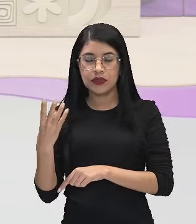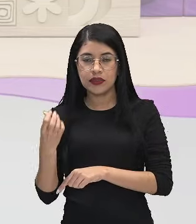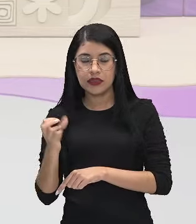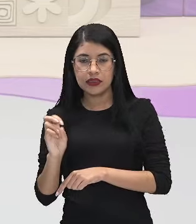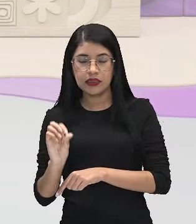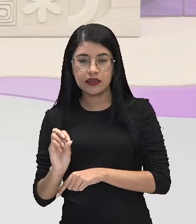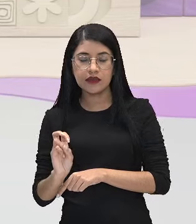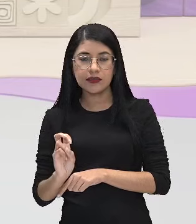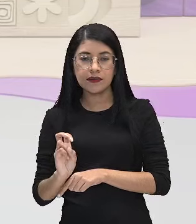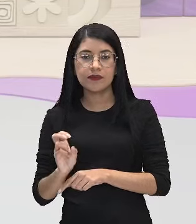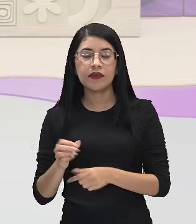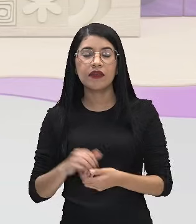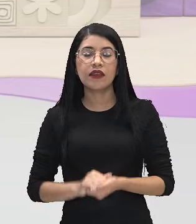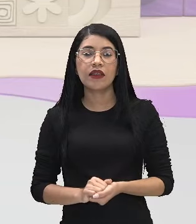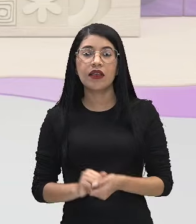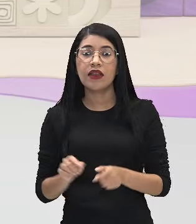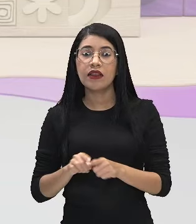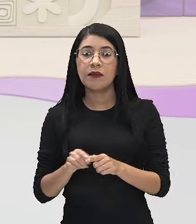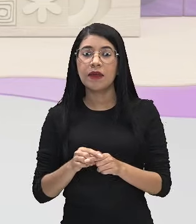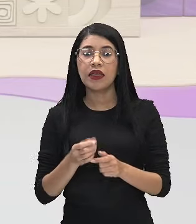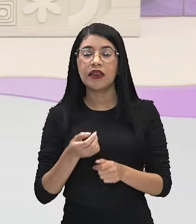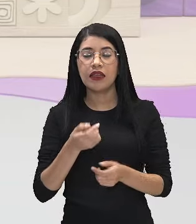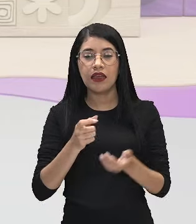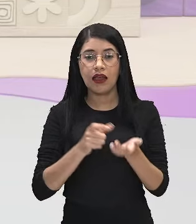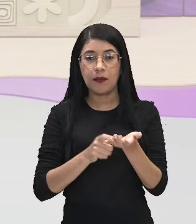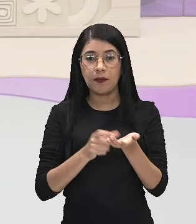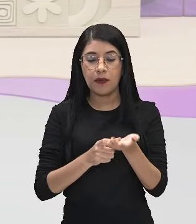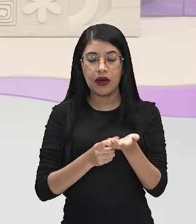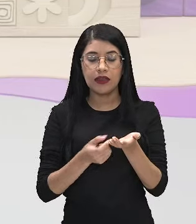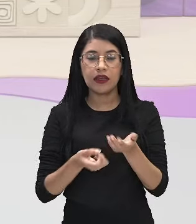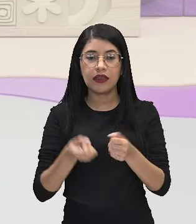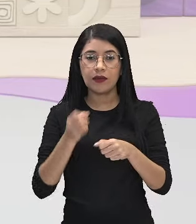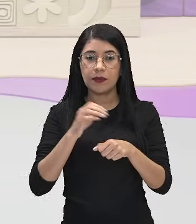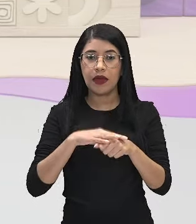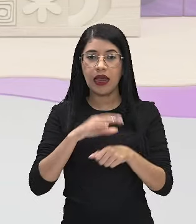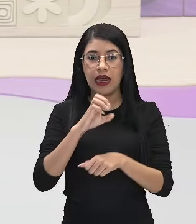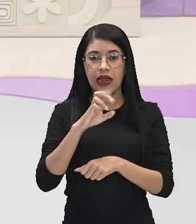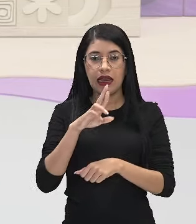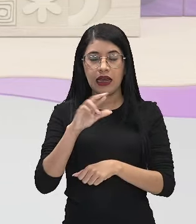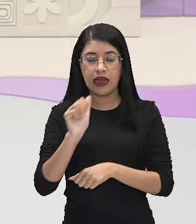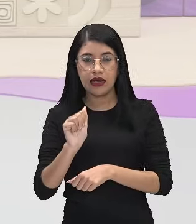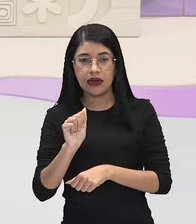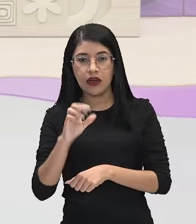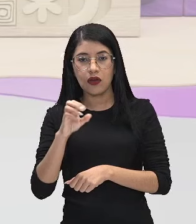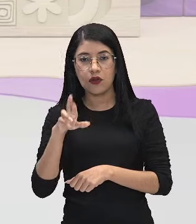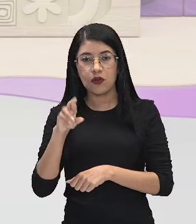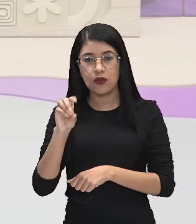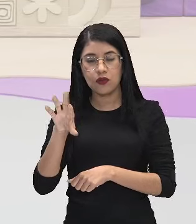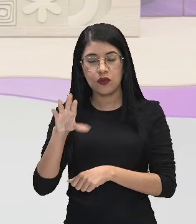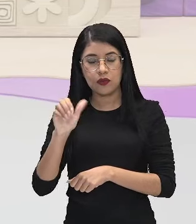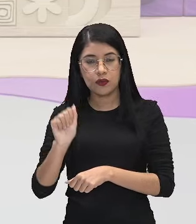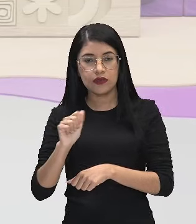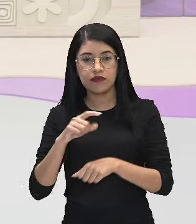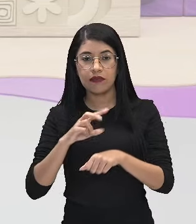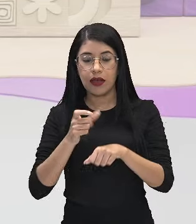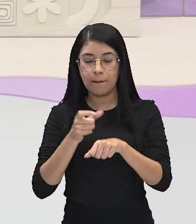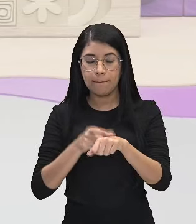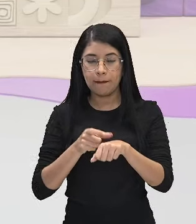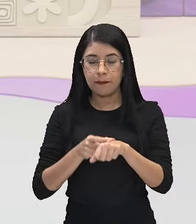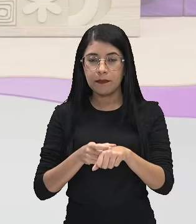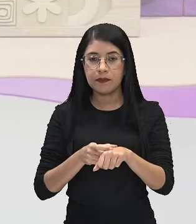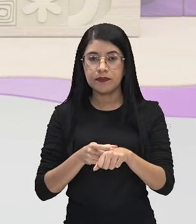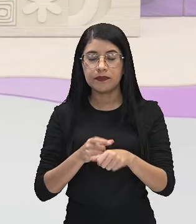também tem uma moeda onde eu tenho aí cara ou coroa, né? O espaço amostral aí é cara ou coroa. Então, eu tenho o